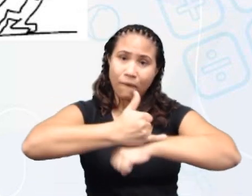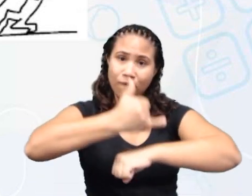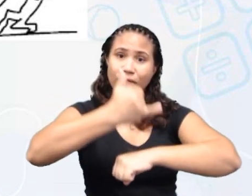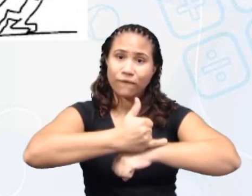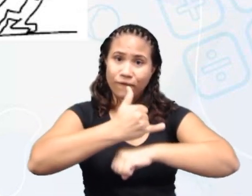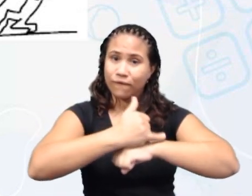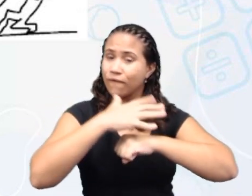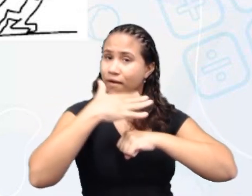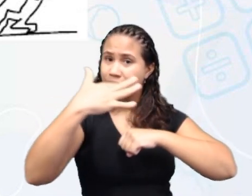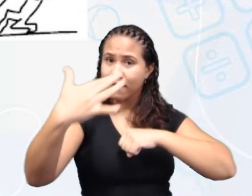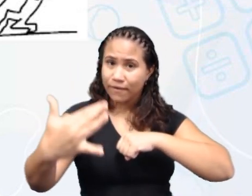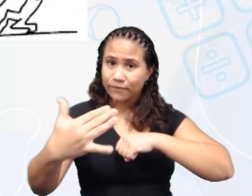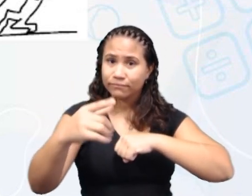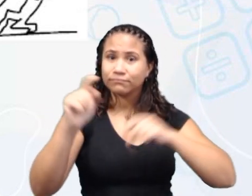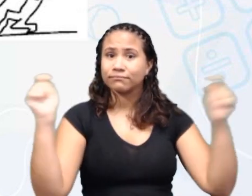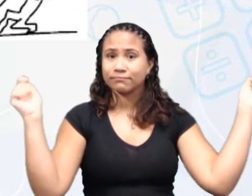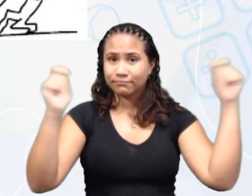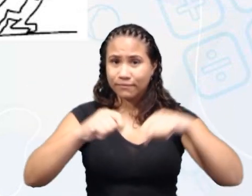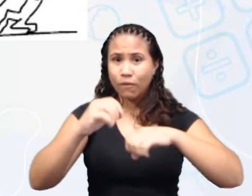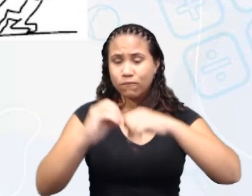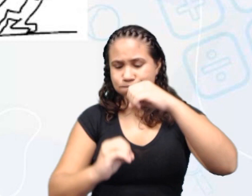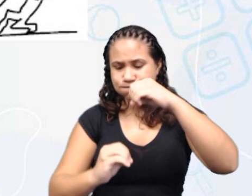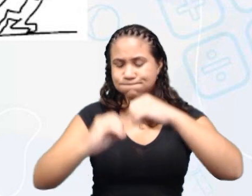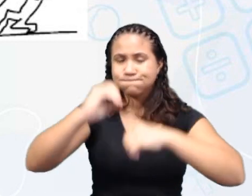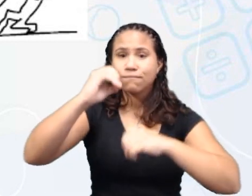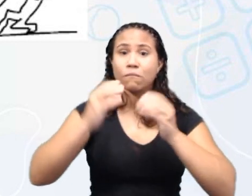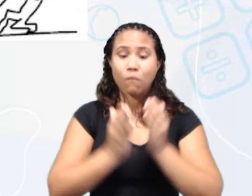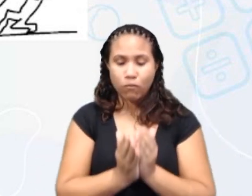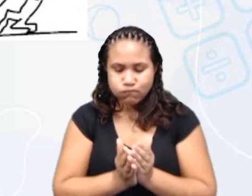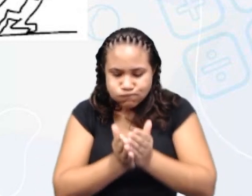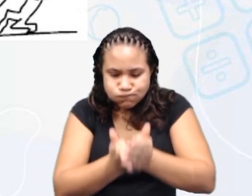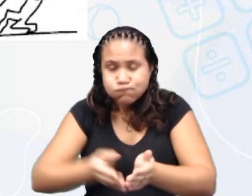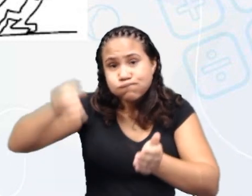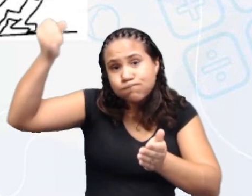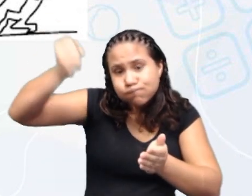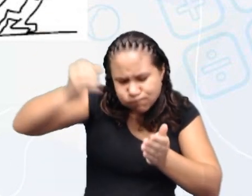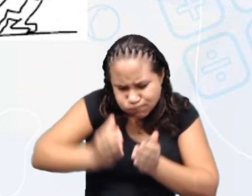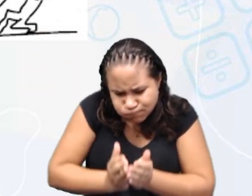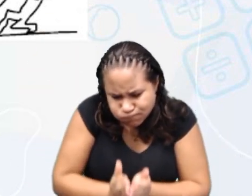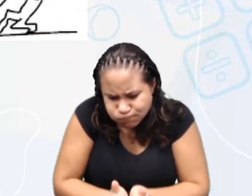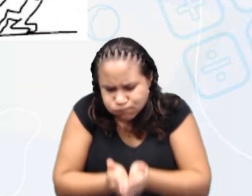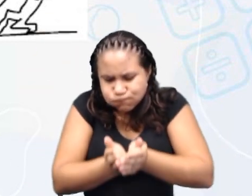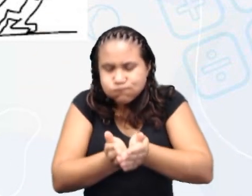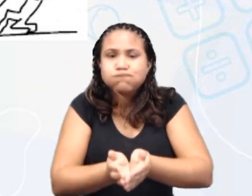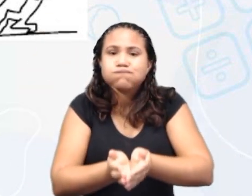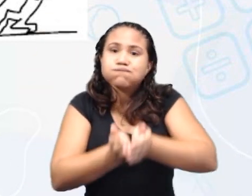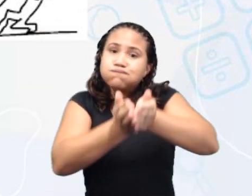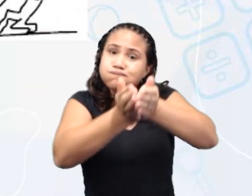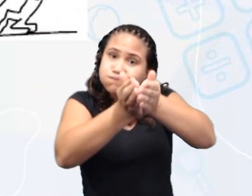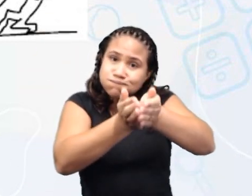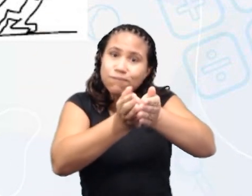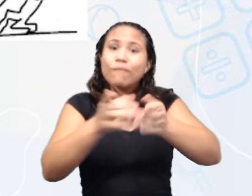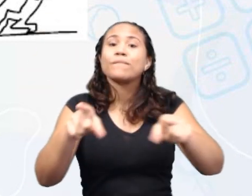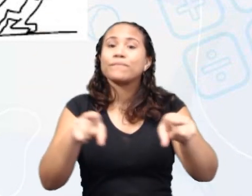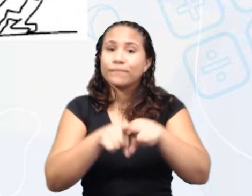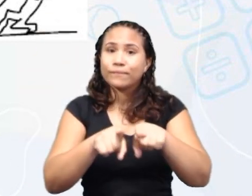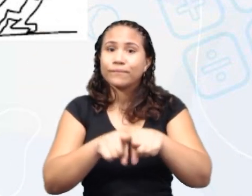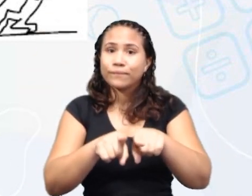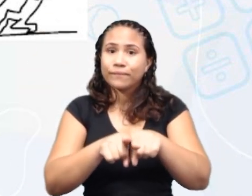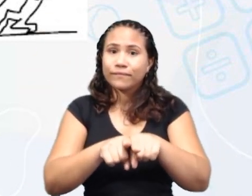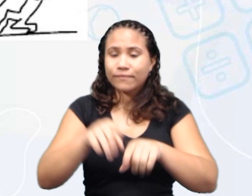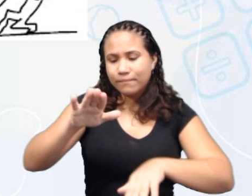que era capaz de elevar os navios atacantes, levantá-los